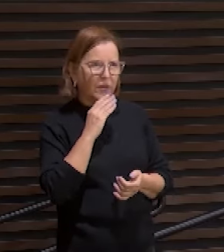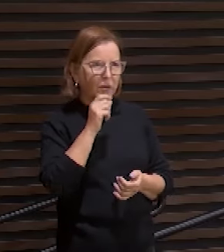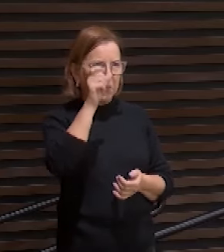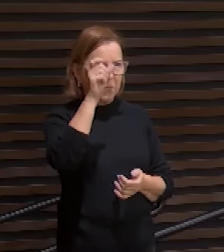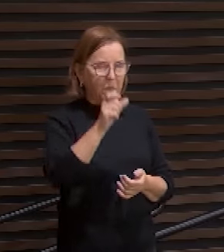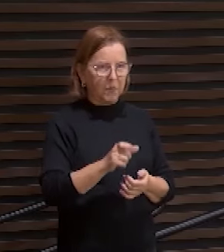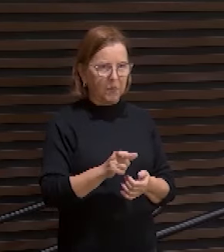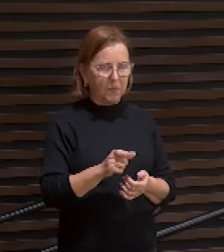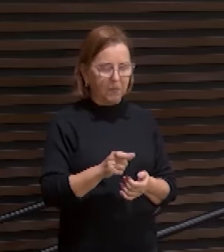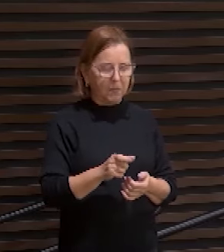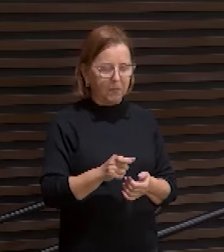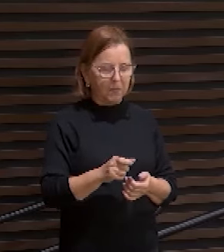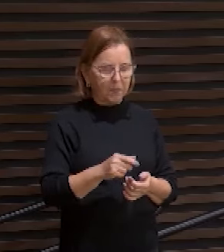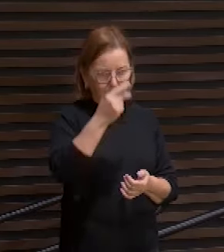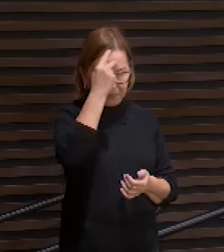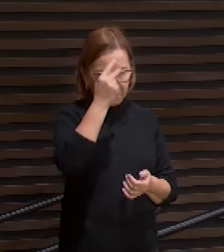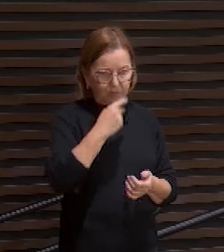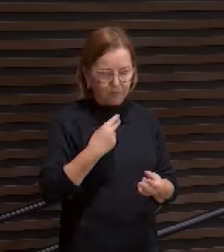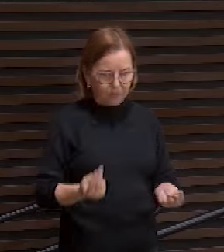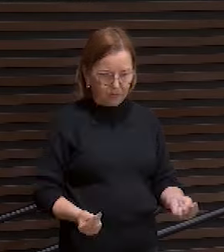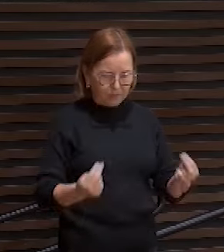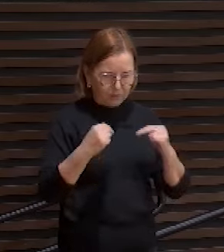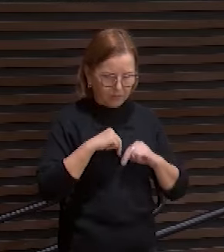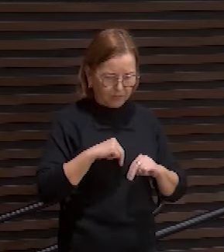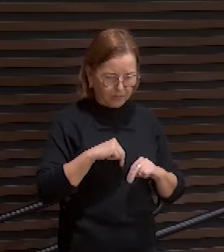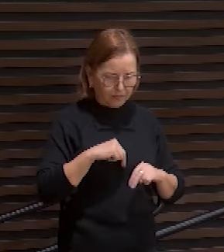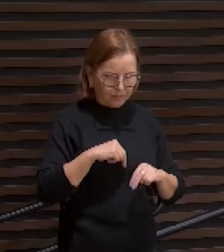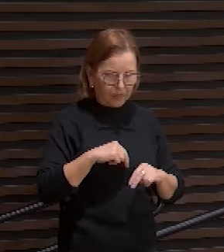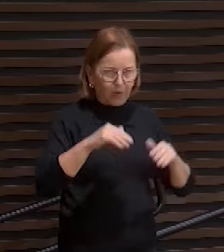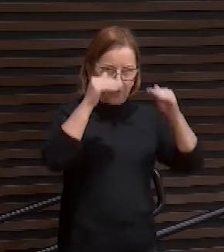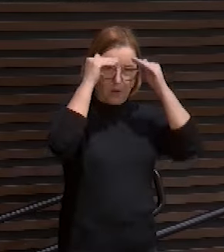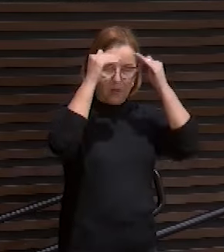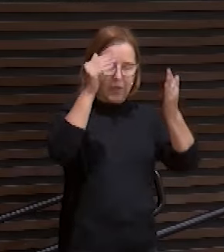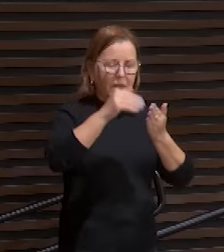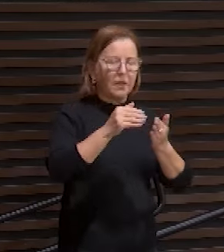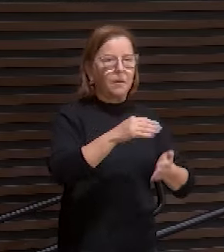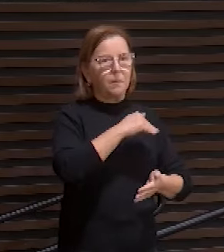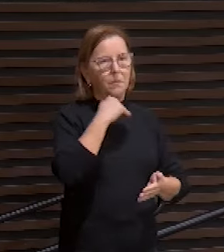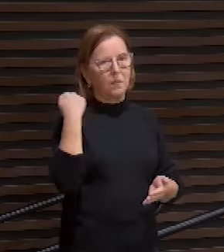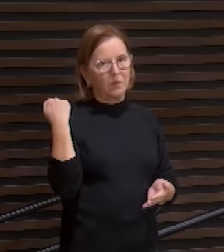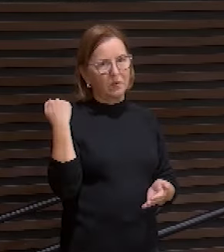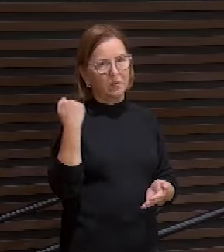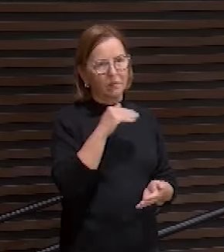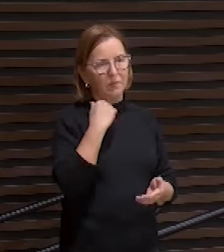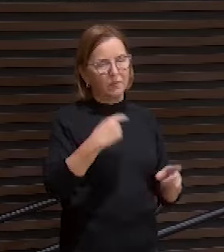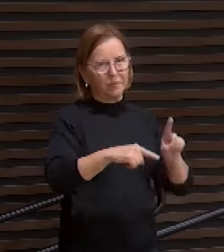mesmo se humilhou, tornando-se obediente até a morte, e morte de cruz.